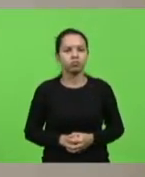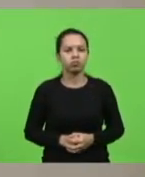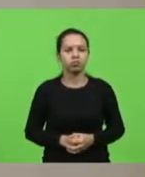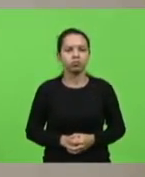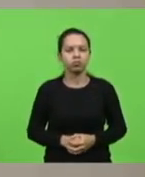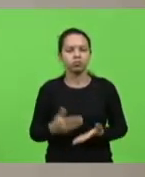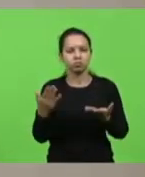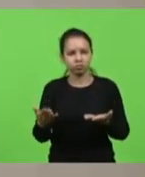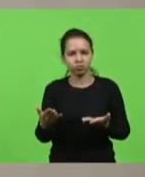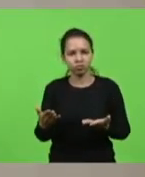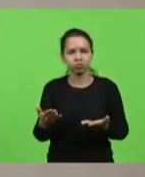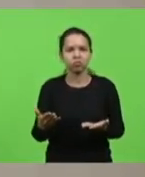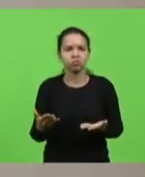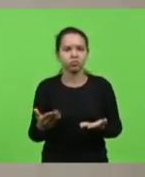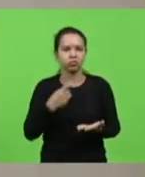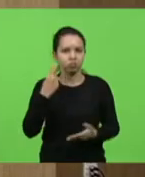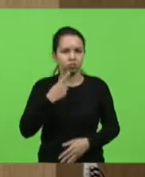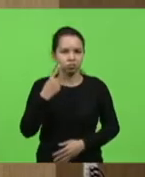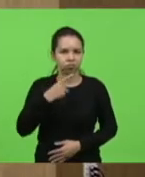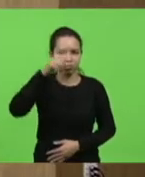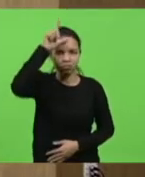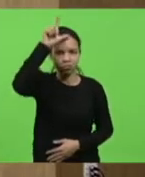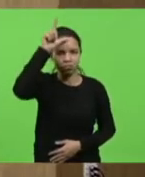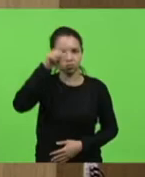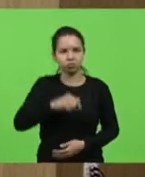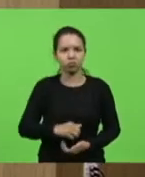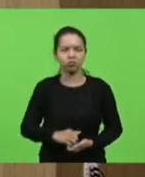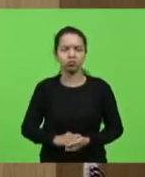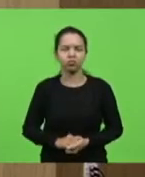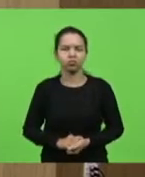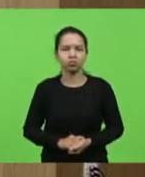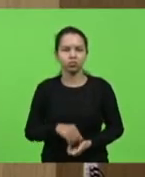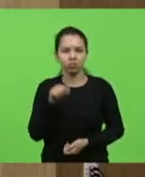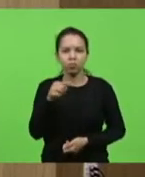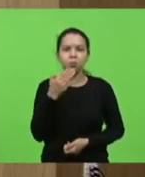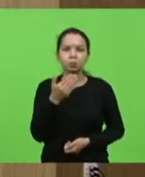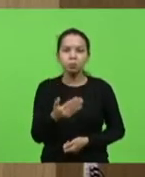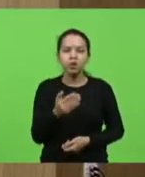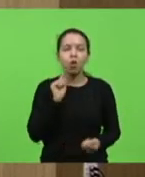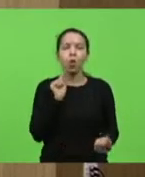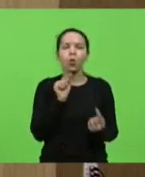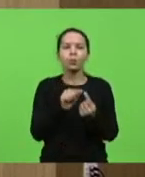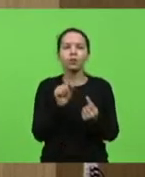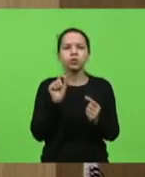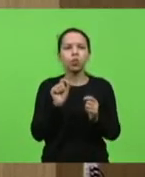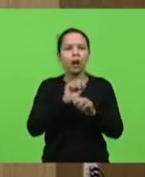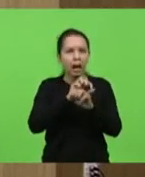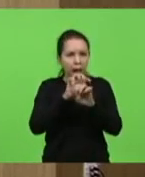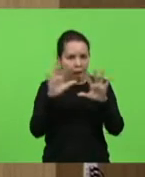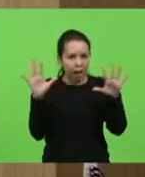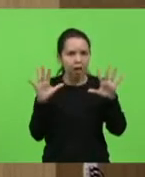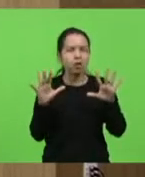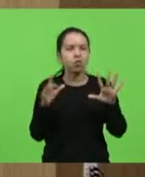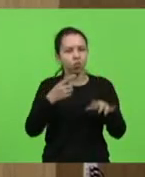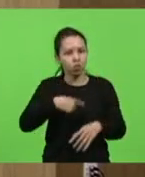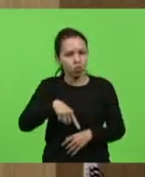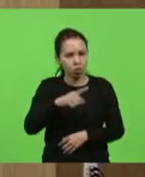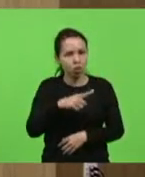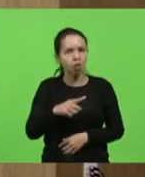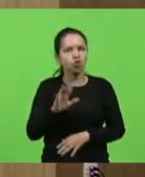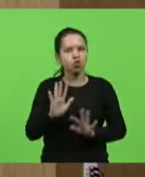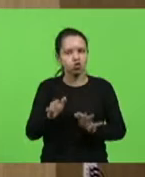Com a palavra, deputado Sargento Lima. Esse pedido tem um objetivo muito claro mesmo. A gente está recebendo noticiamento